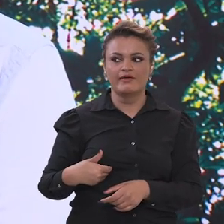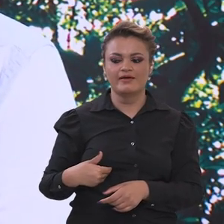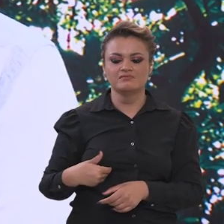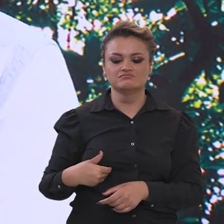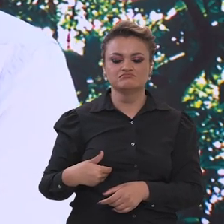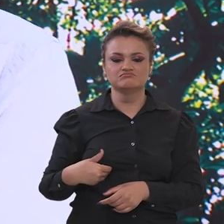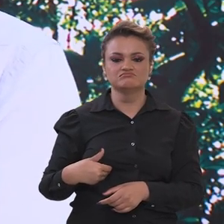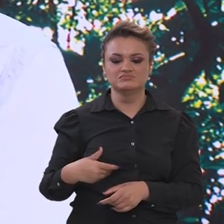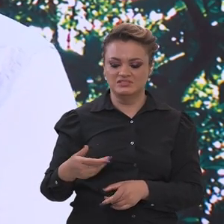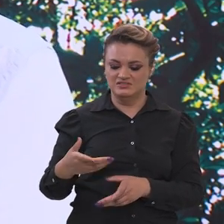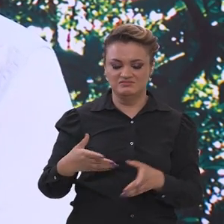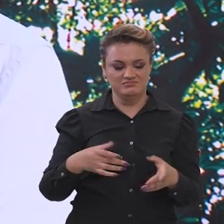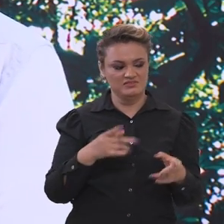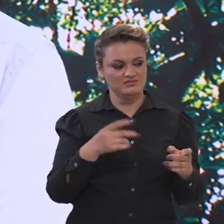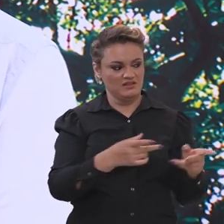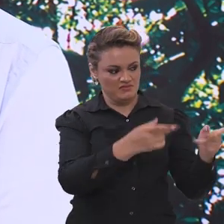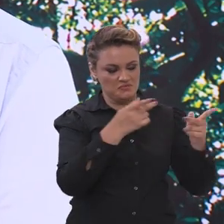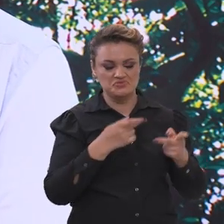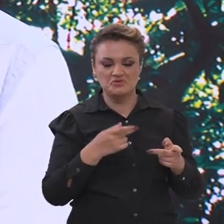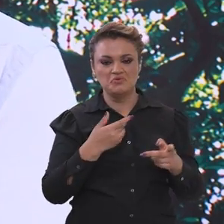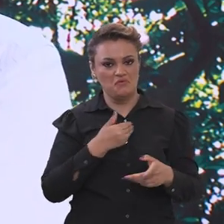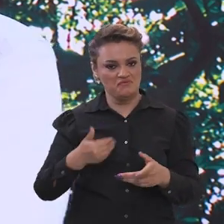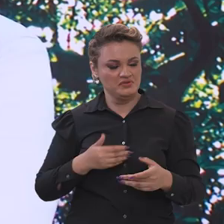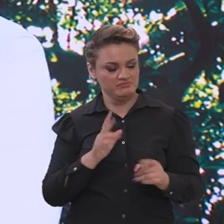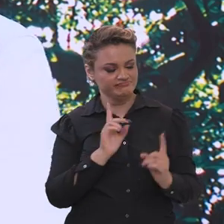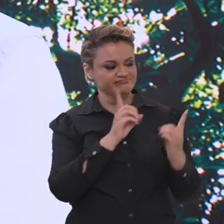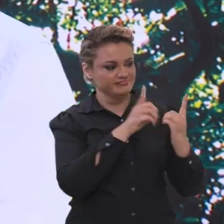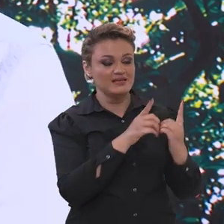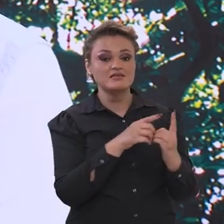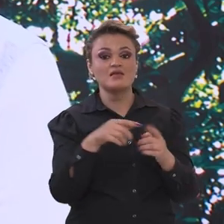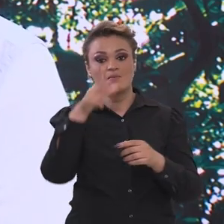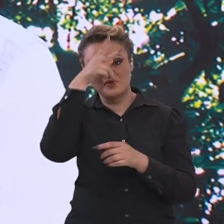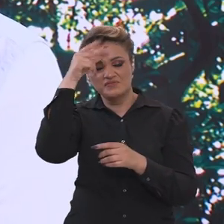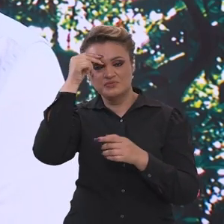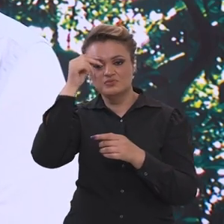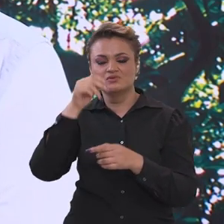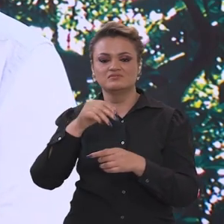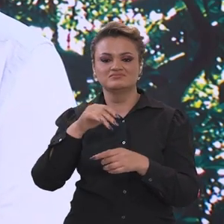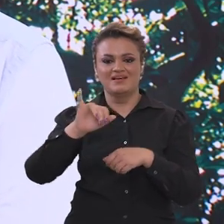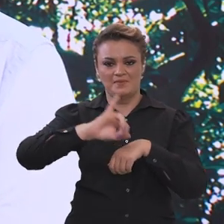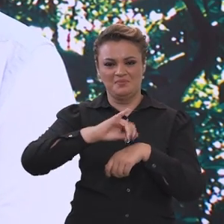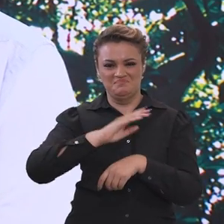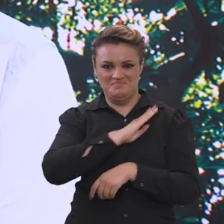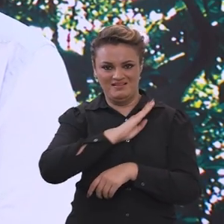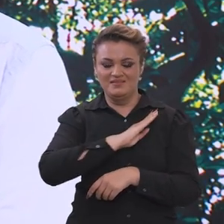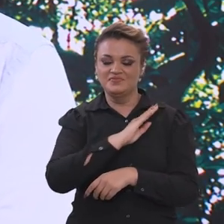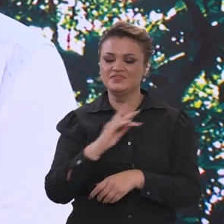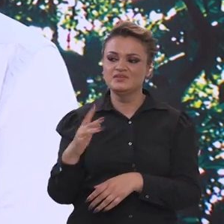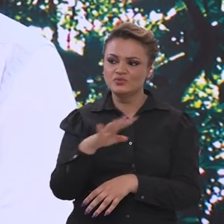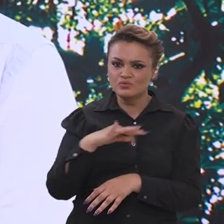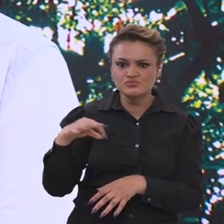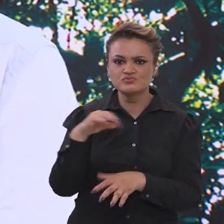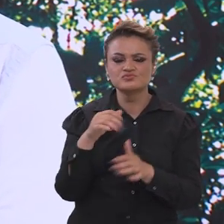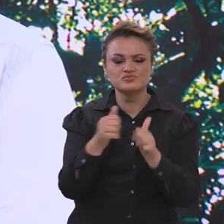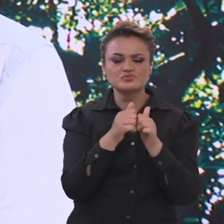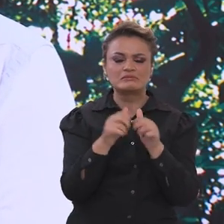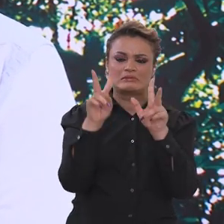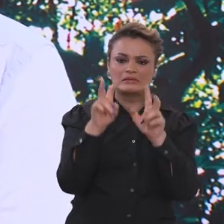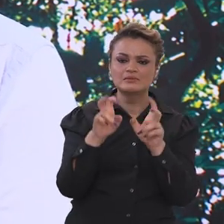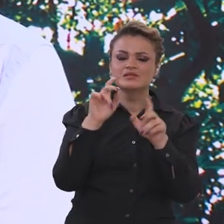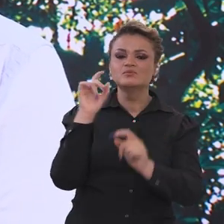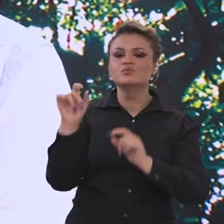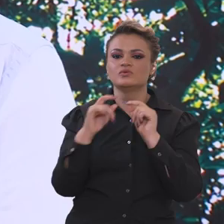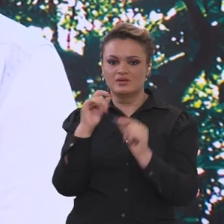que recebe, a Cúpula e a Prefeitura de Belém. E construímos de forma coletiva cada